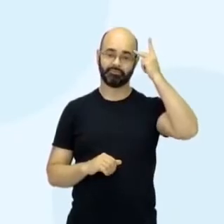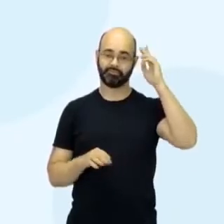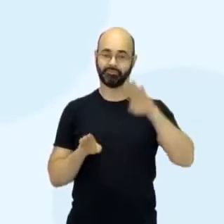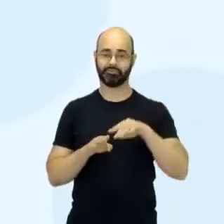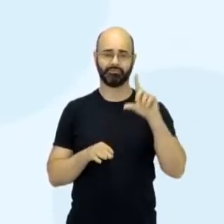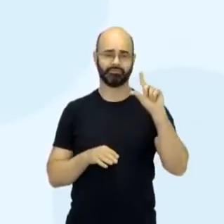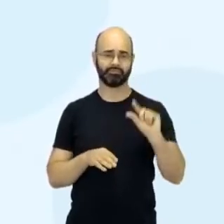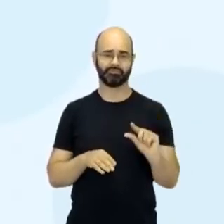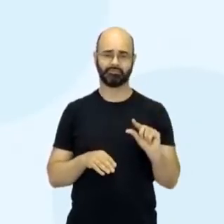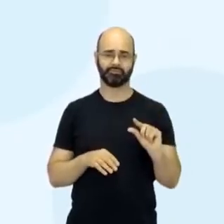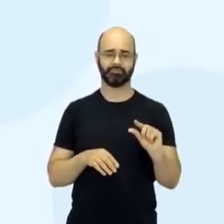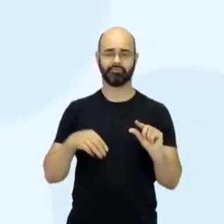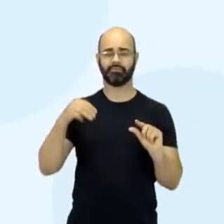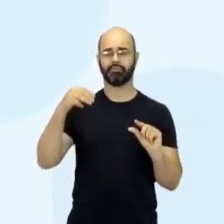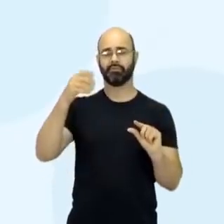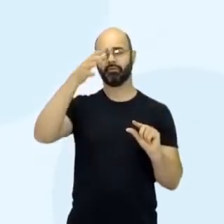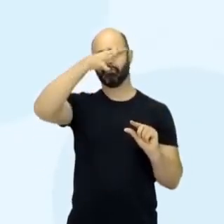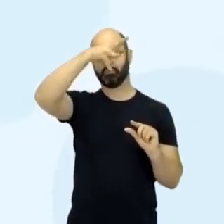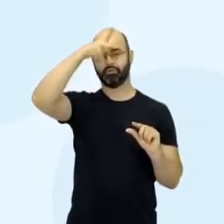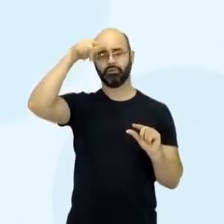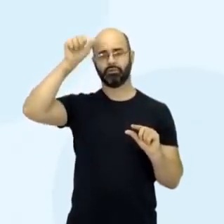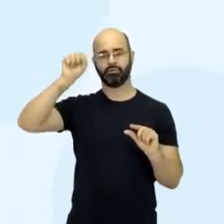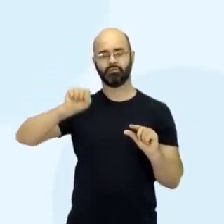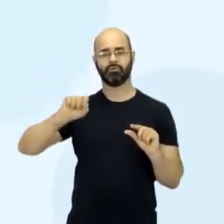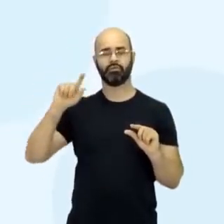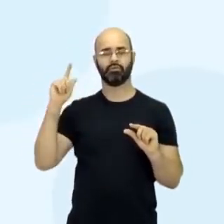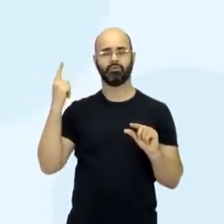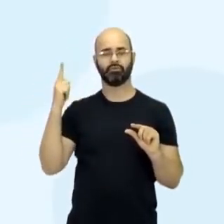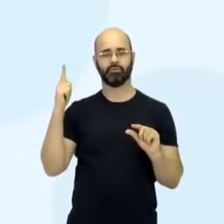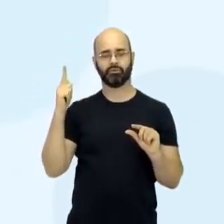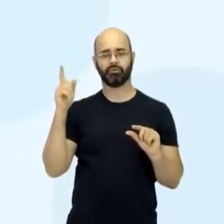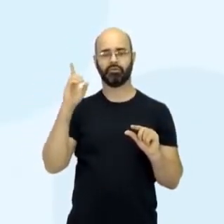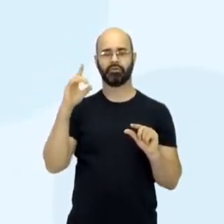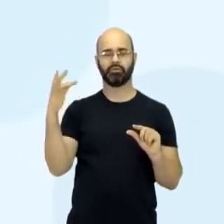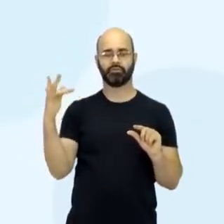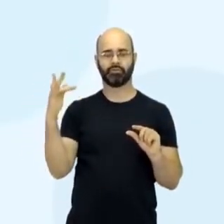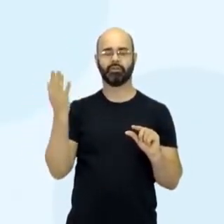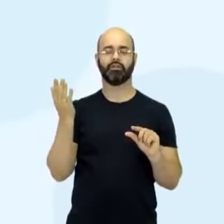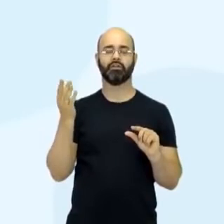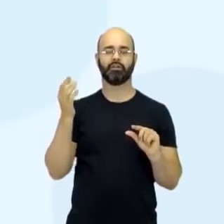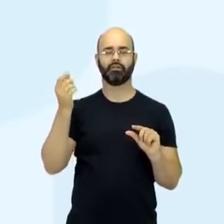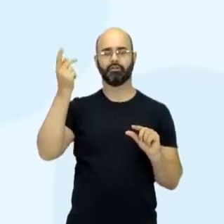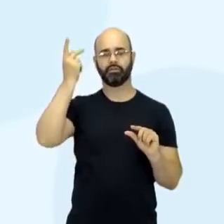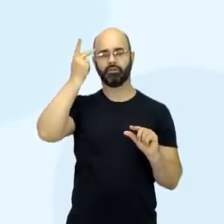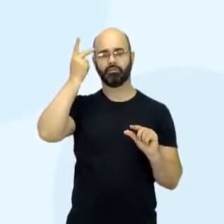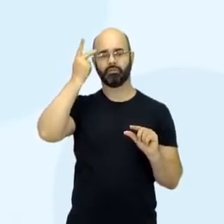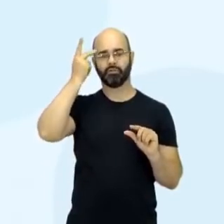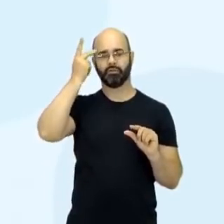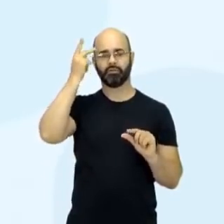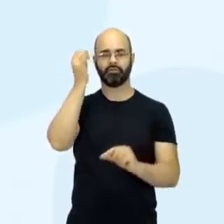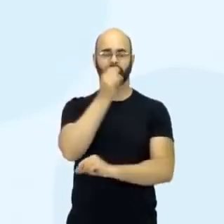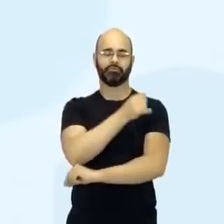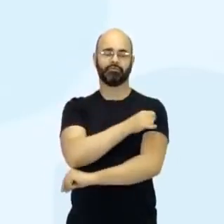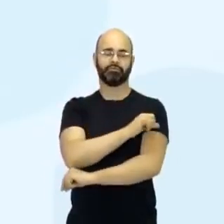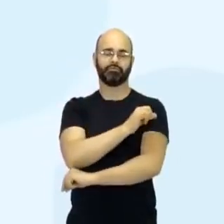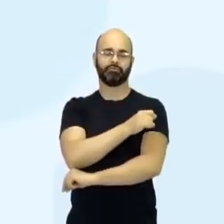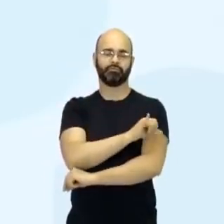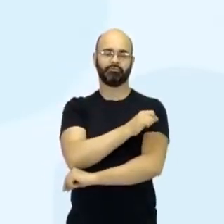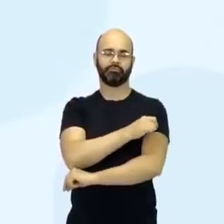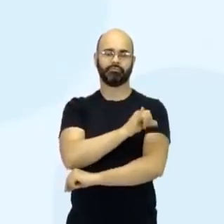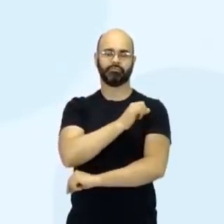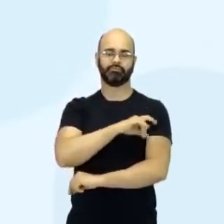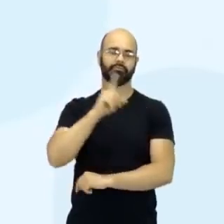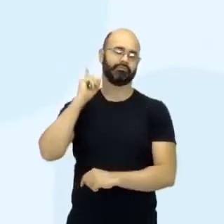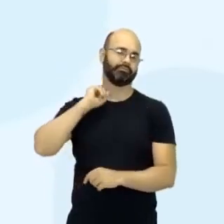menos aí do que Mato Grosso, Goiás, Distrito Federal, Mato Grosso do Sul, né, São Paulo, Rio de Janeiro, Minas, Paraná,